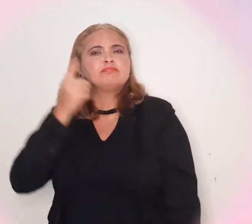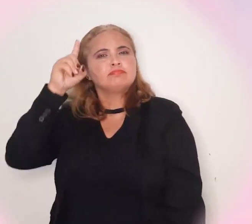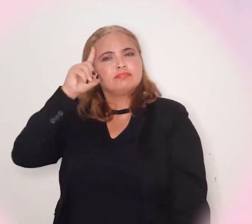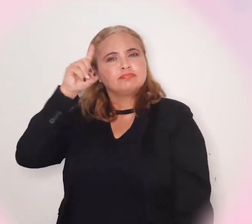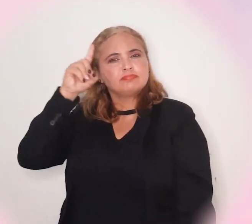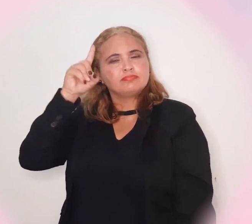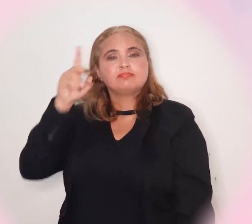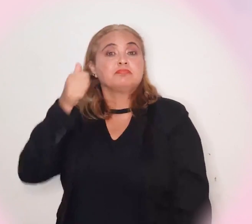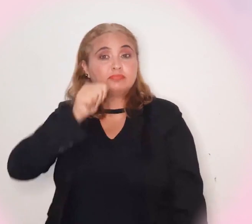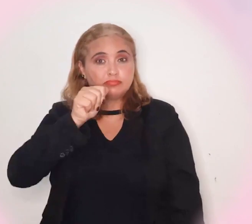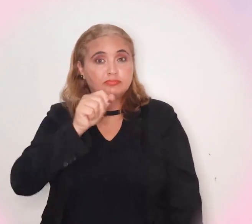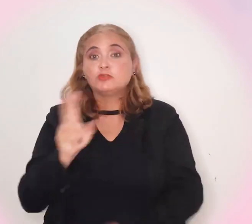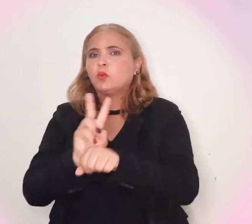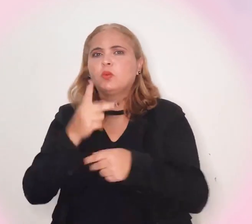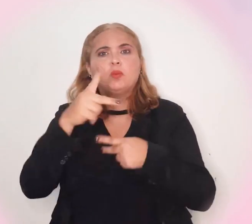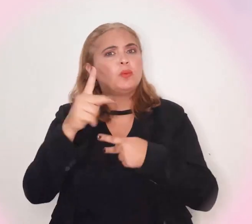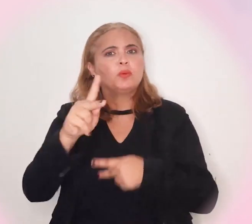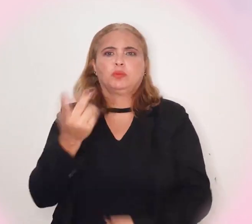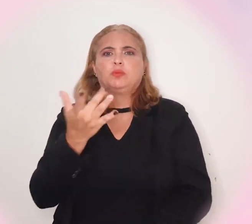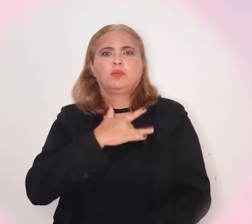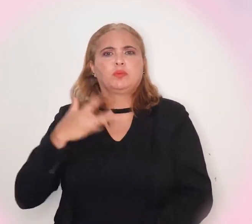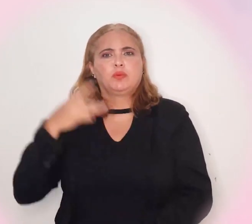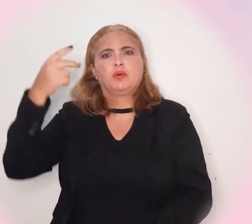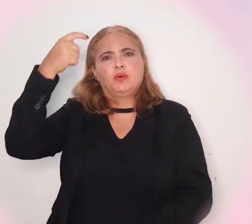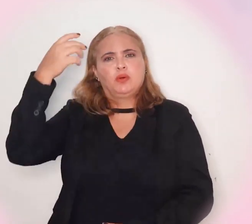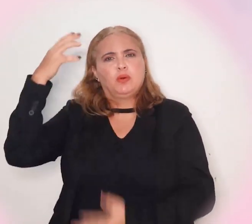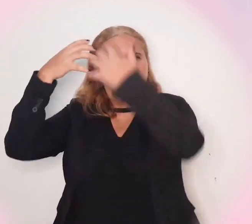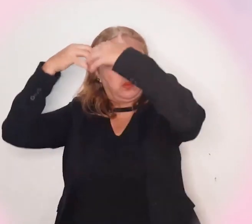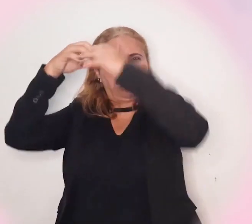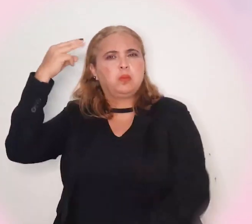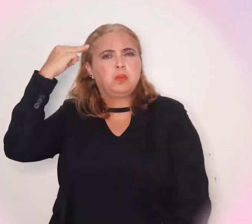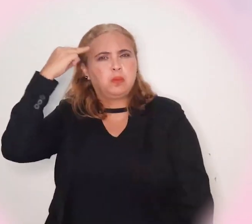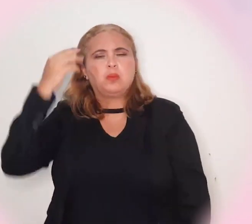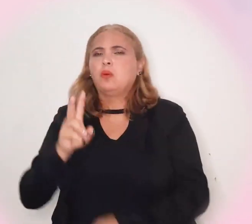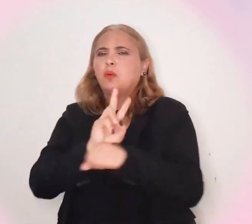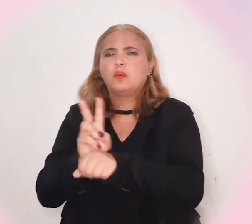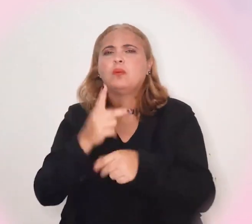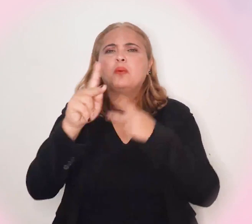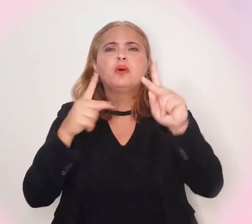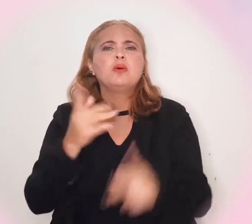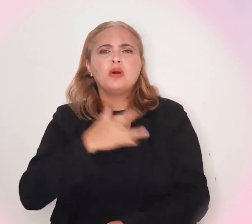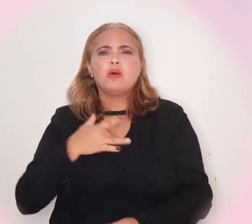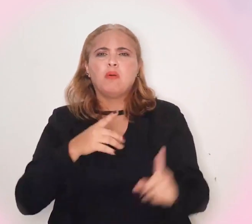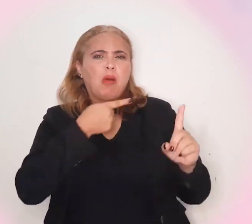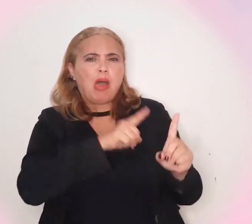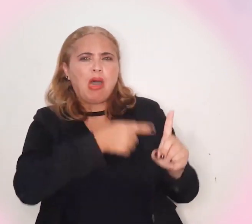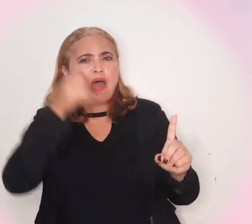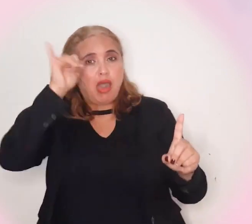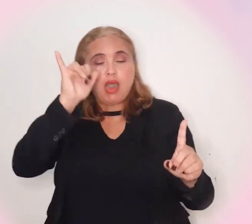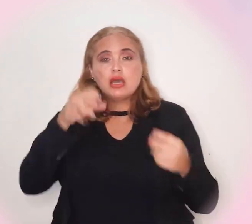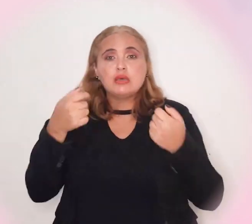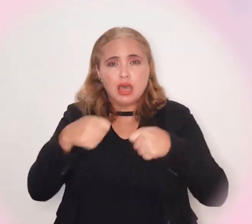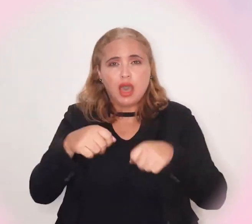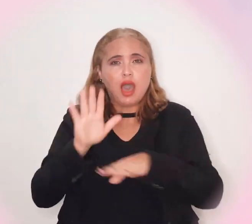Mulher, cuide da sua saúde mental. Ela é fundamental. Cuidem da saúde de vocês, evitem o